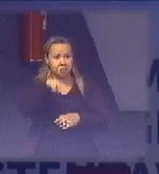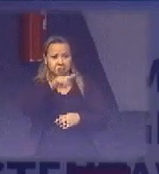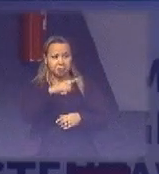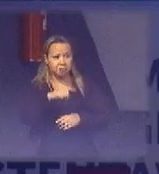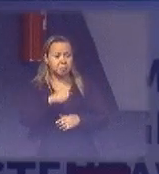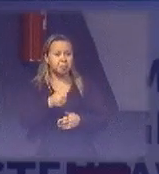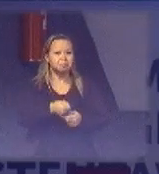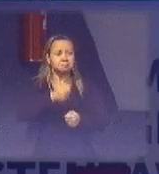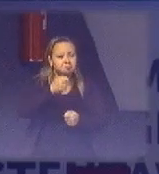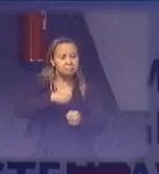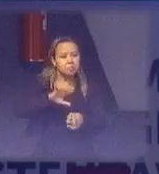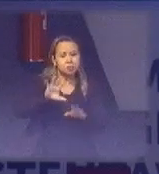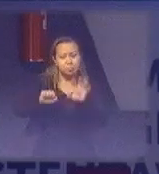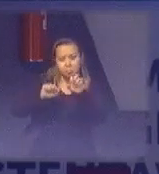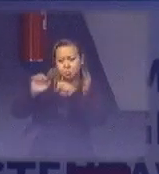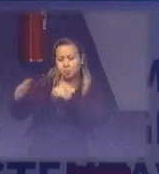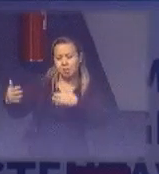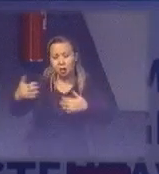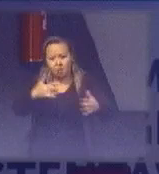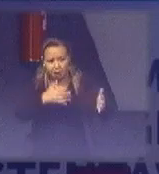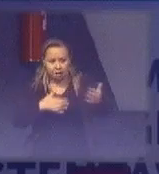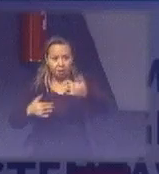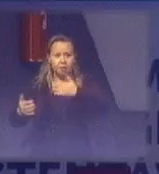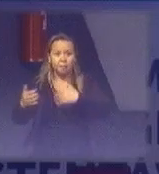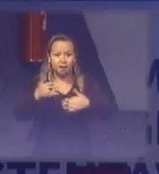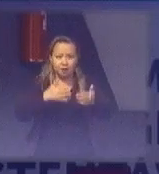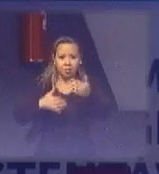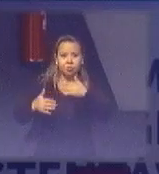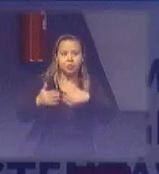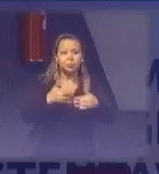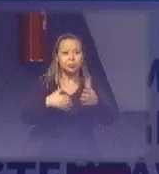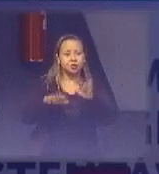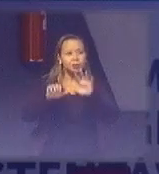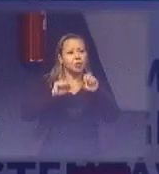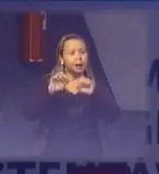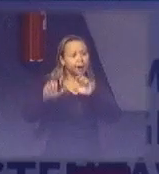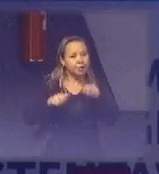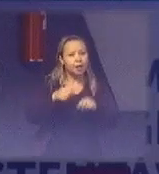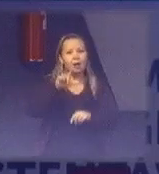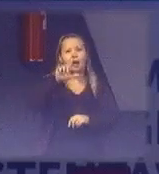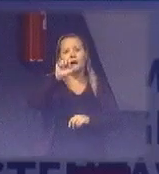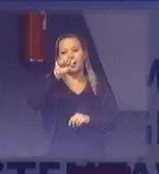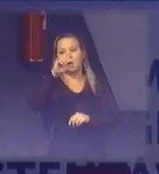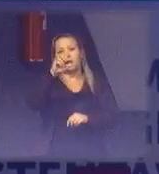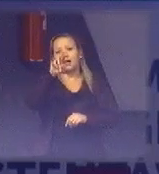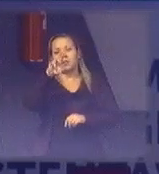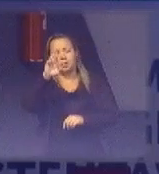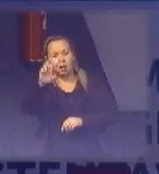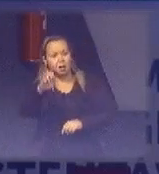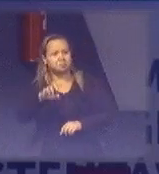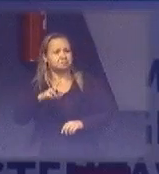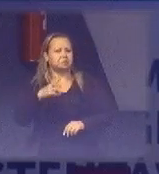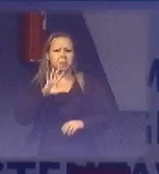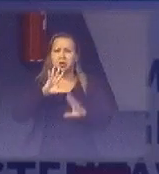lacres. Arrecadar no sentido de quê? Toda reunião de família, todo grupo de amigos,